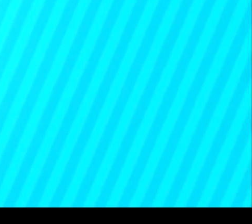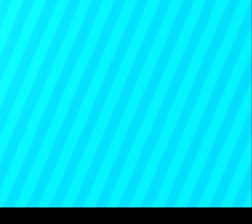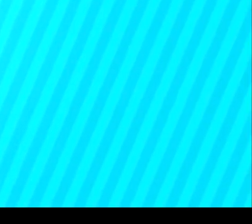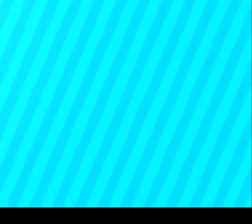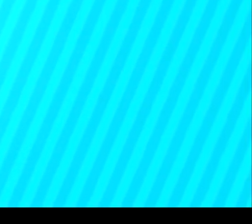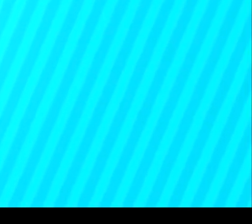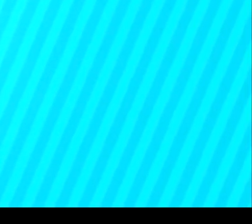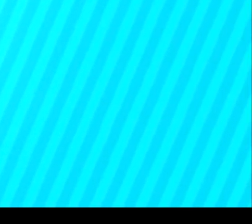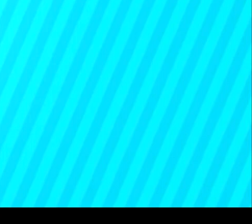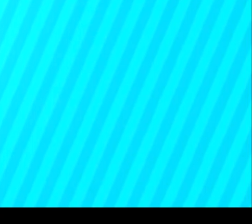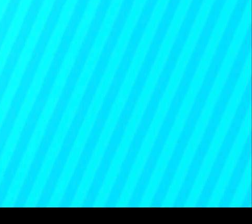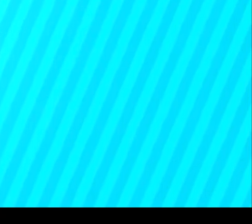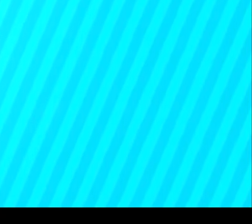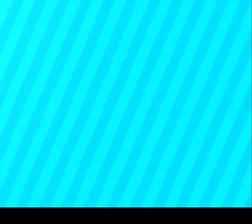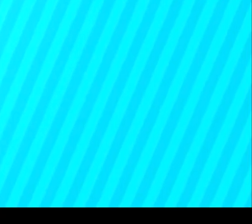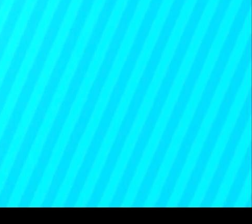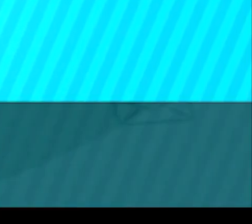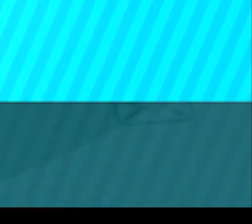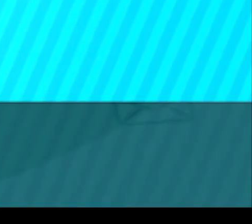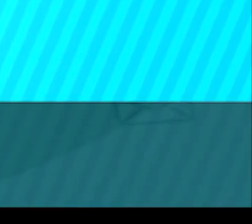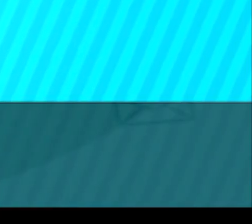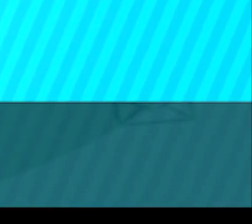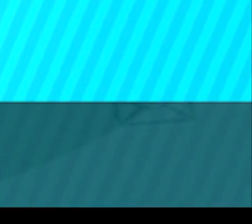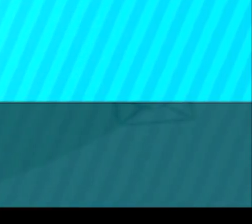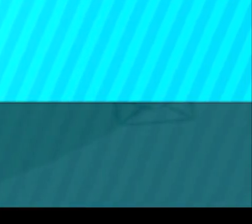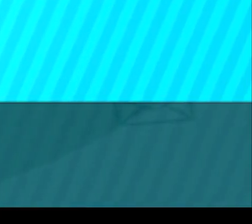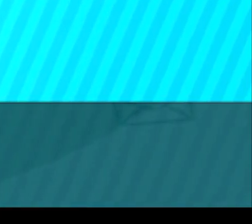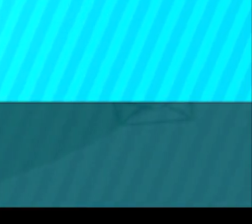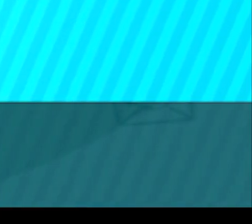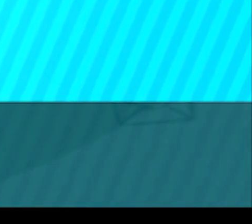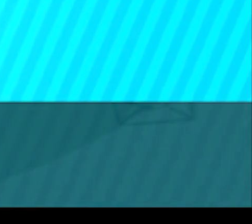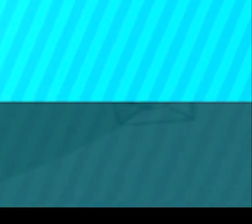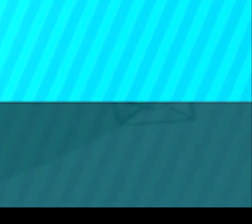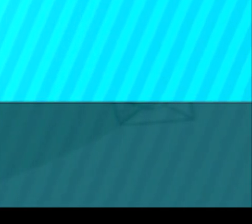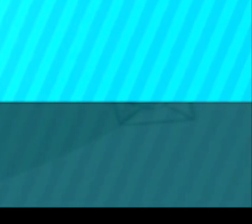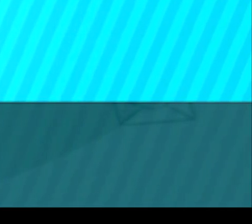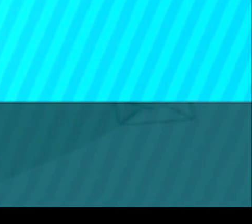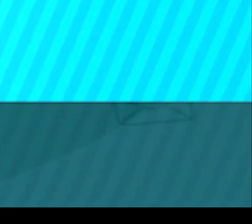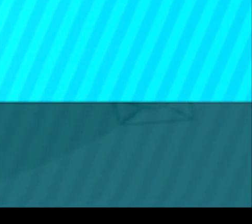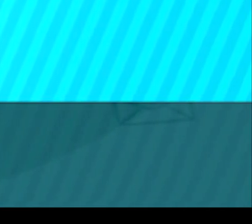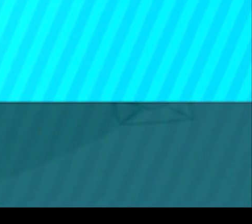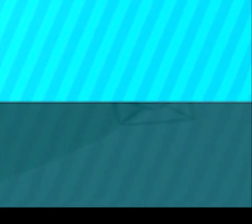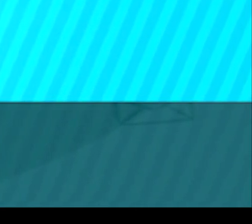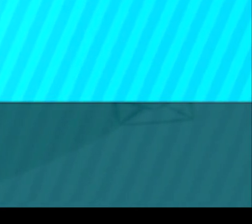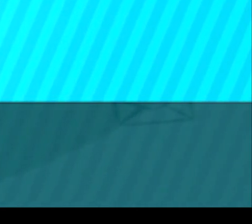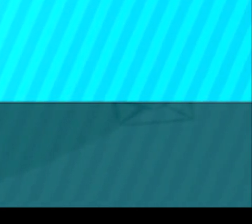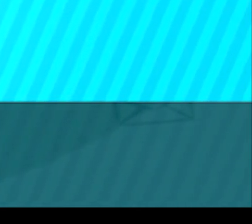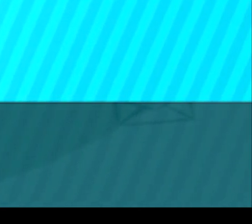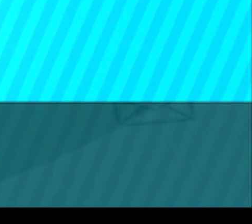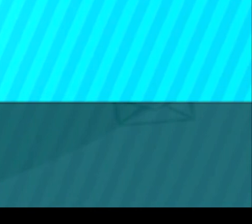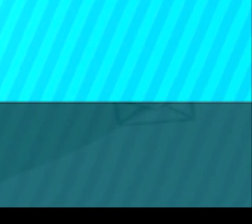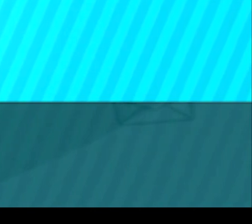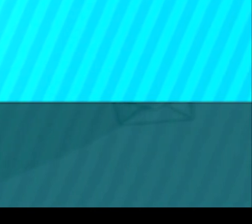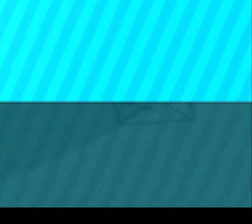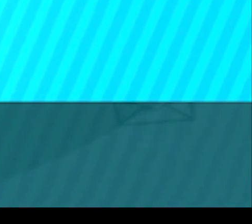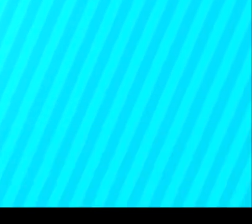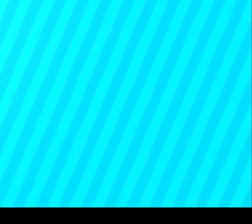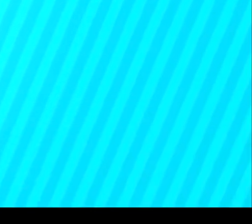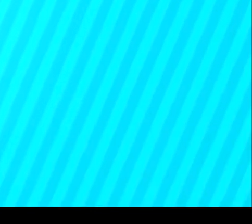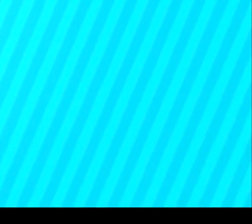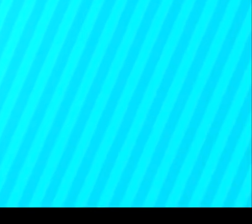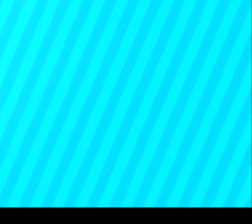Para saber mais, acesse a página abaixo ou procure a escola com a modalidade EAJA mais próxima da sua casa.